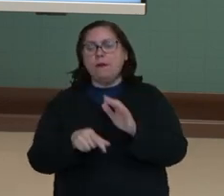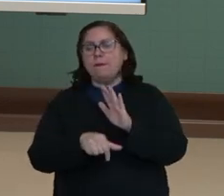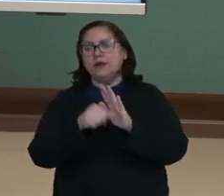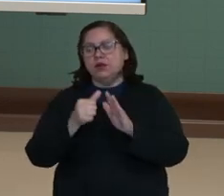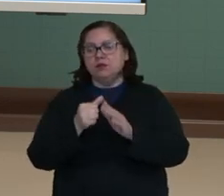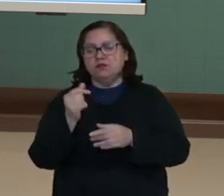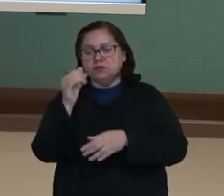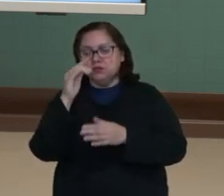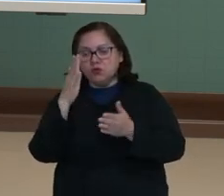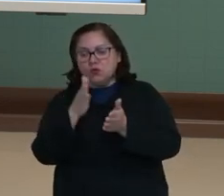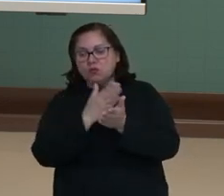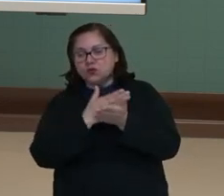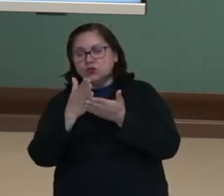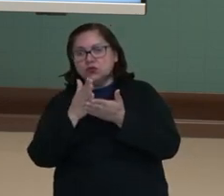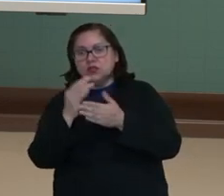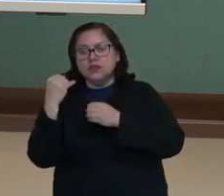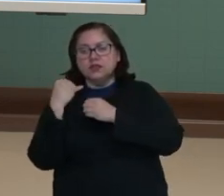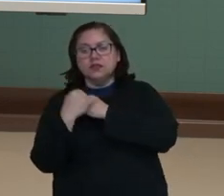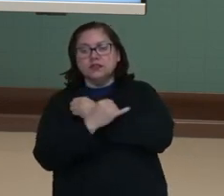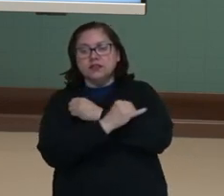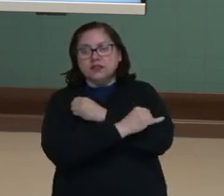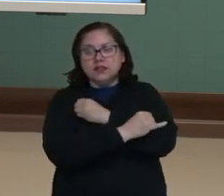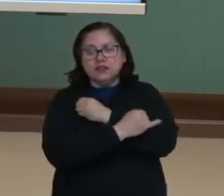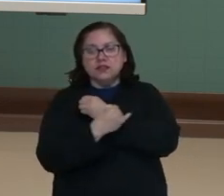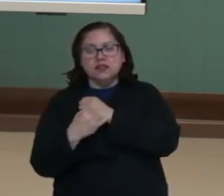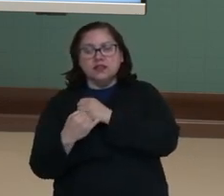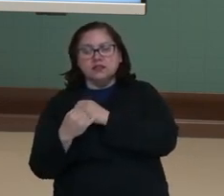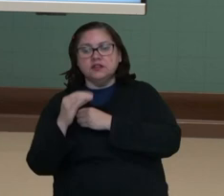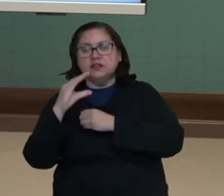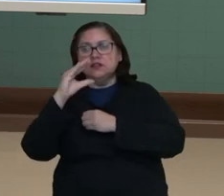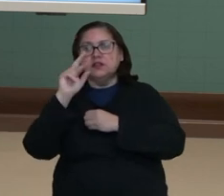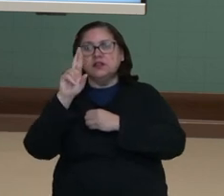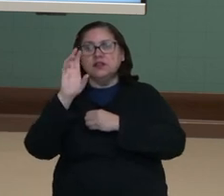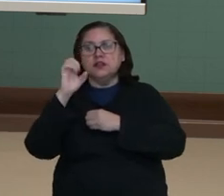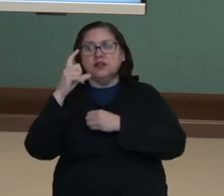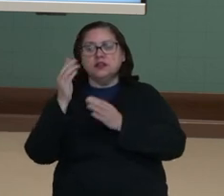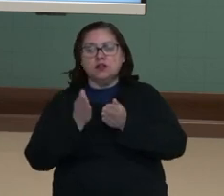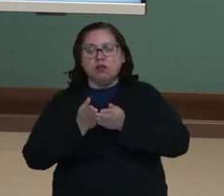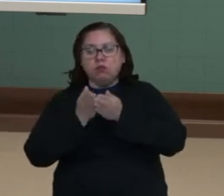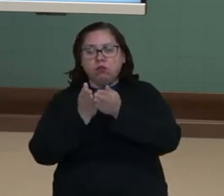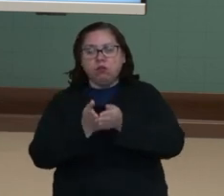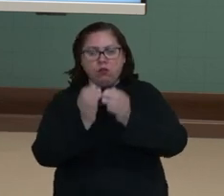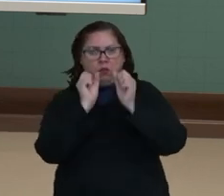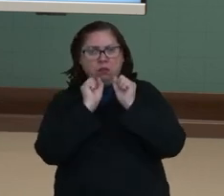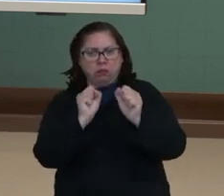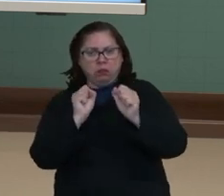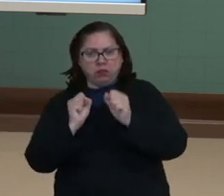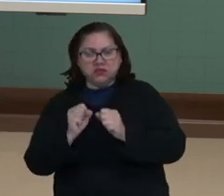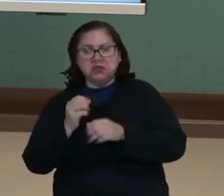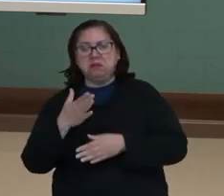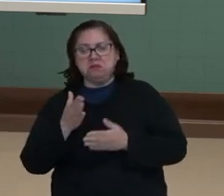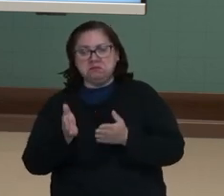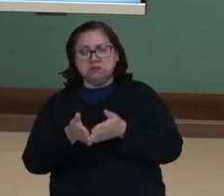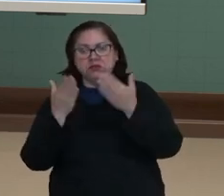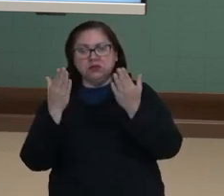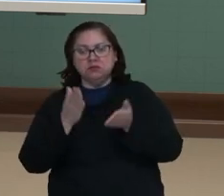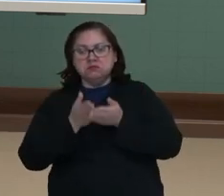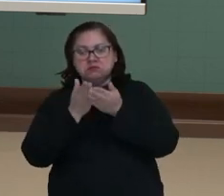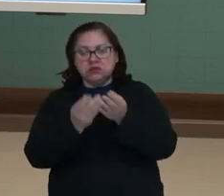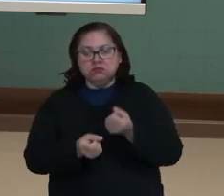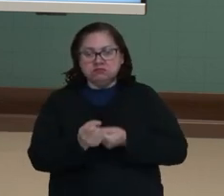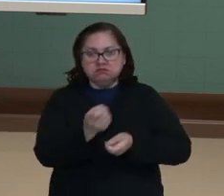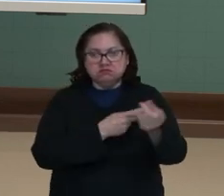sim na ilha de Creta. Aliás, eles eram ótimos navegadores, impressionante. Eles criaram um poder tão impressionante no comércio